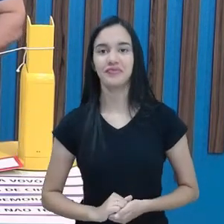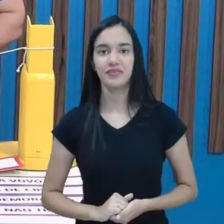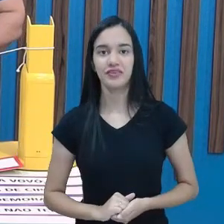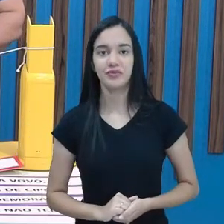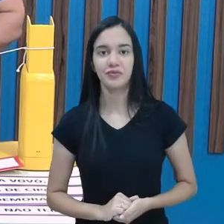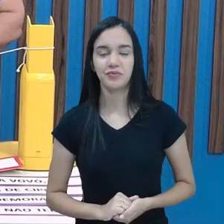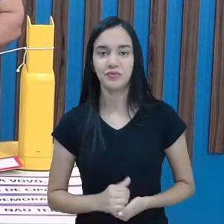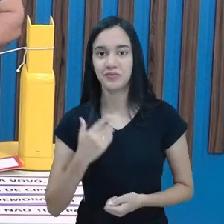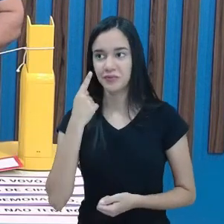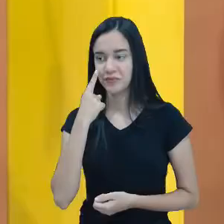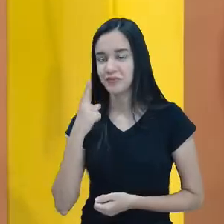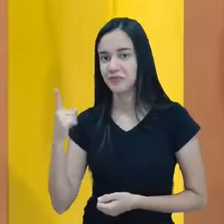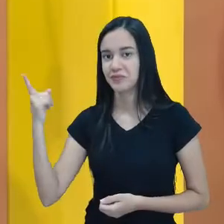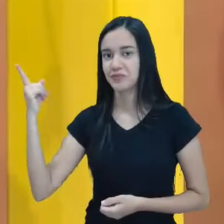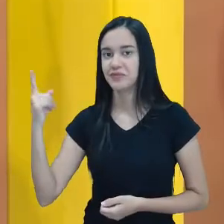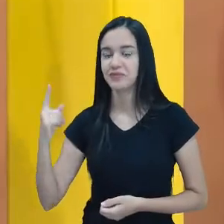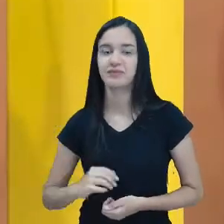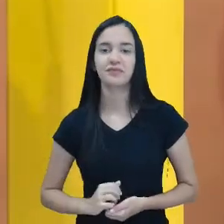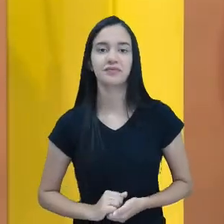Eita.